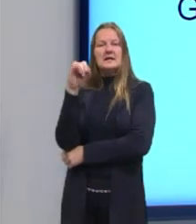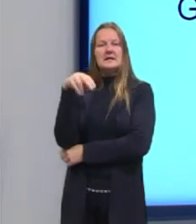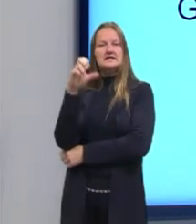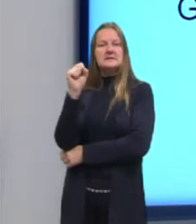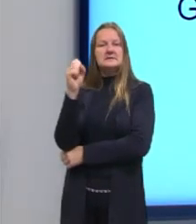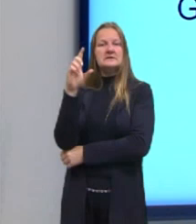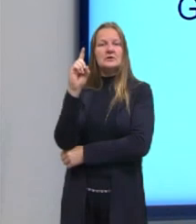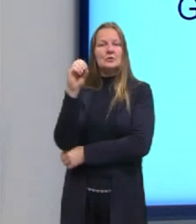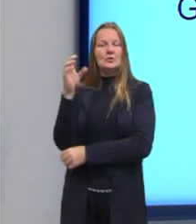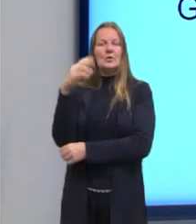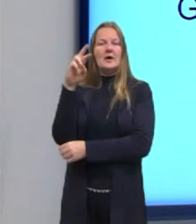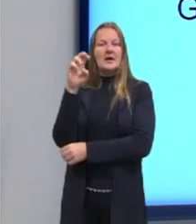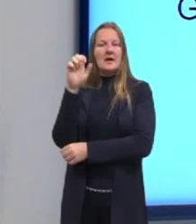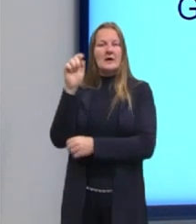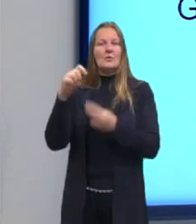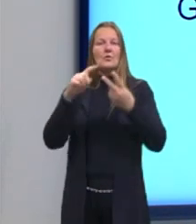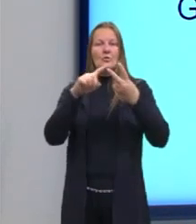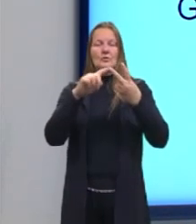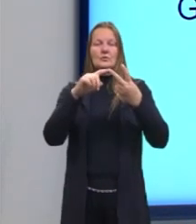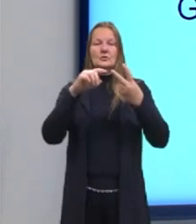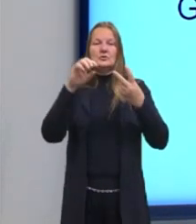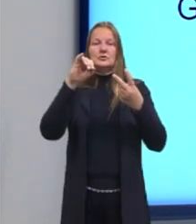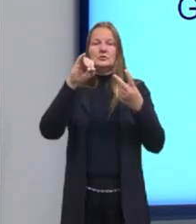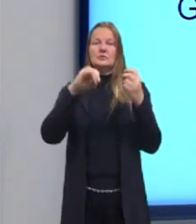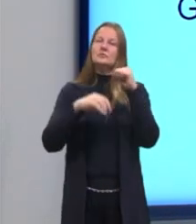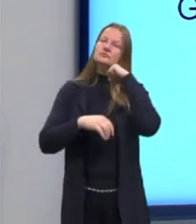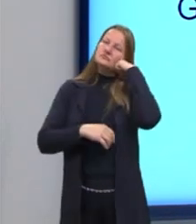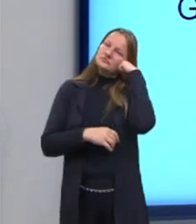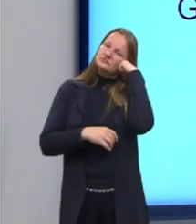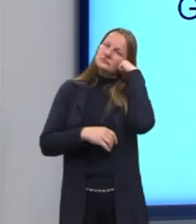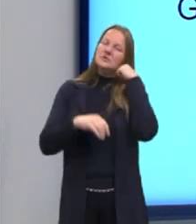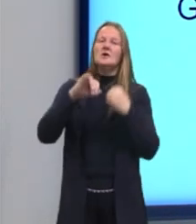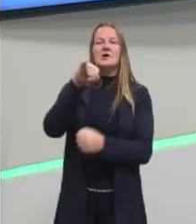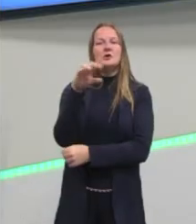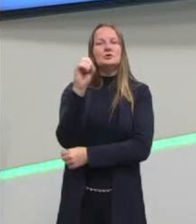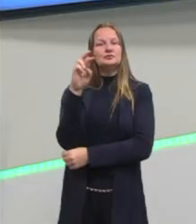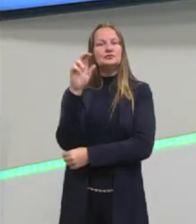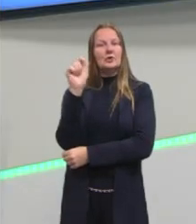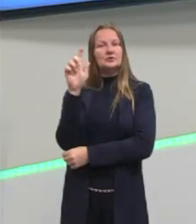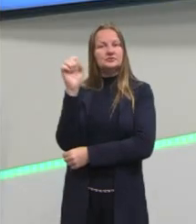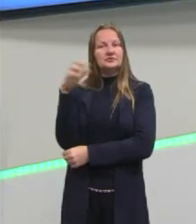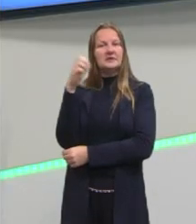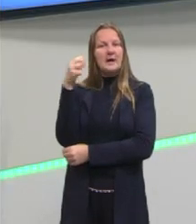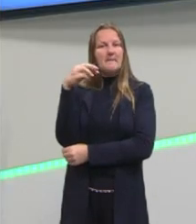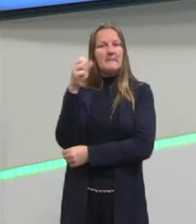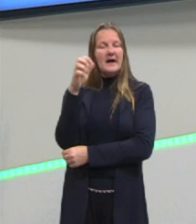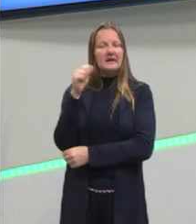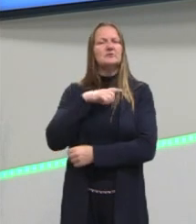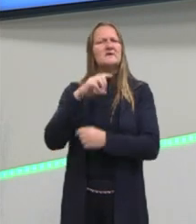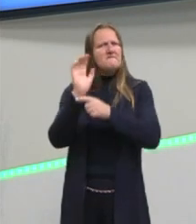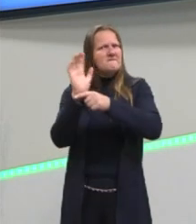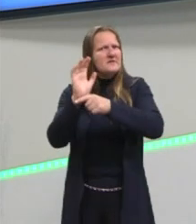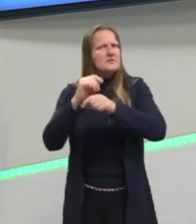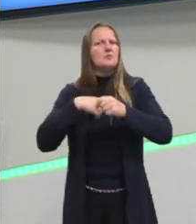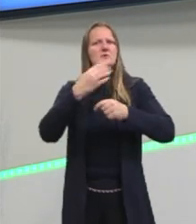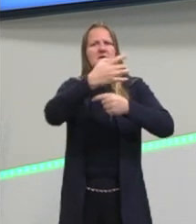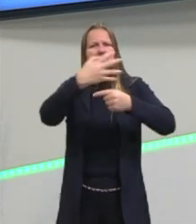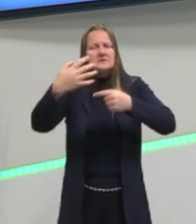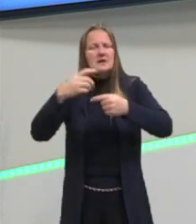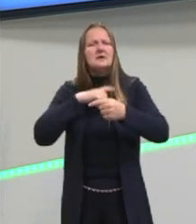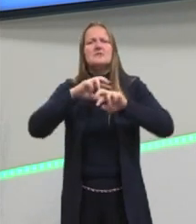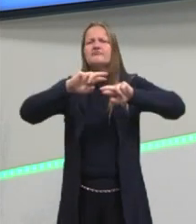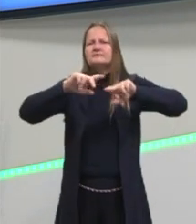Amado, que é um dos mais conhecidos, porque tem séries, tem filmes, ele é bastante divulgado dentro do nosso